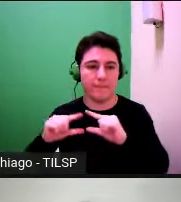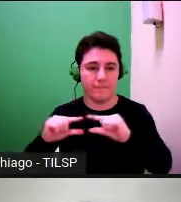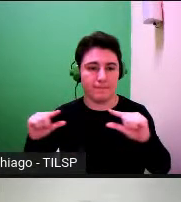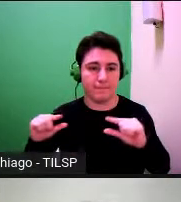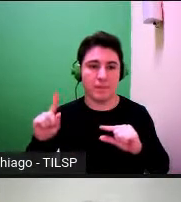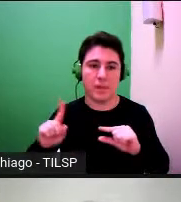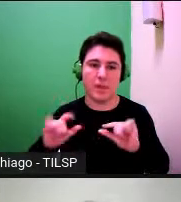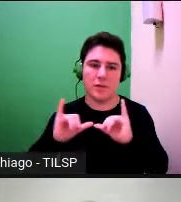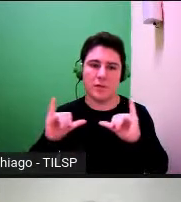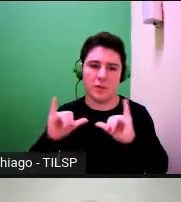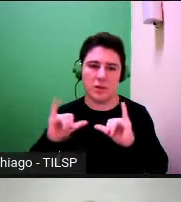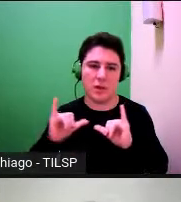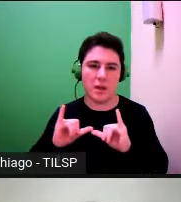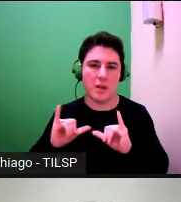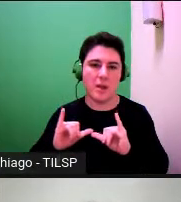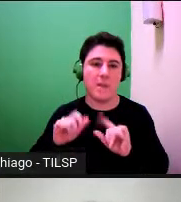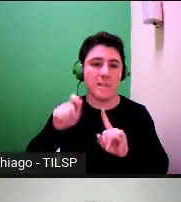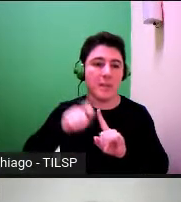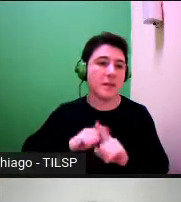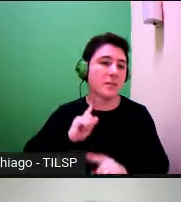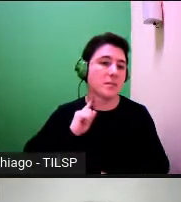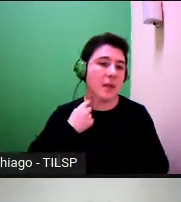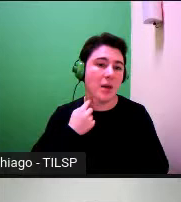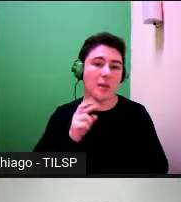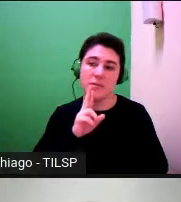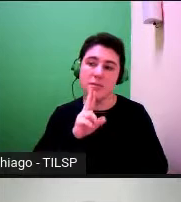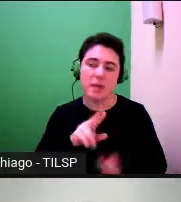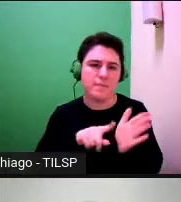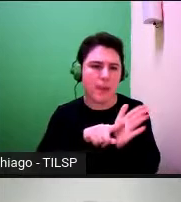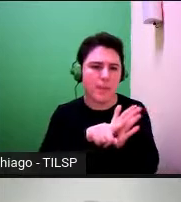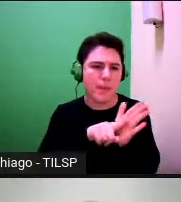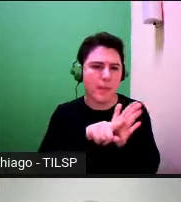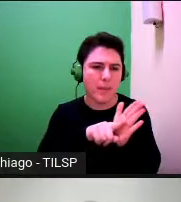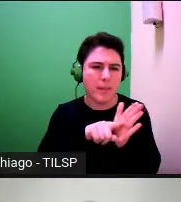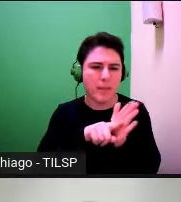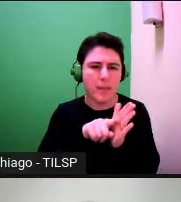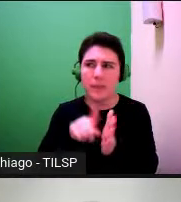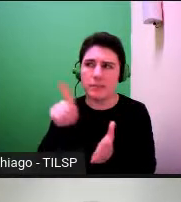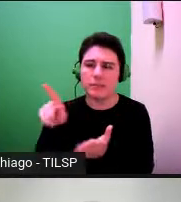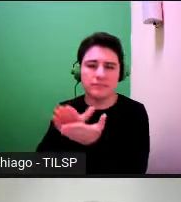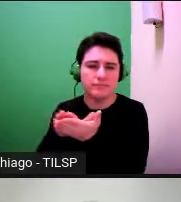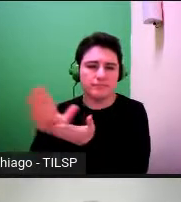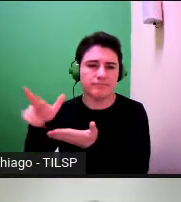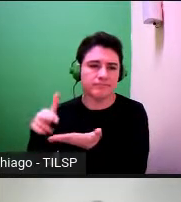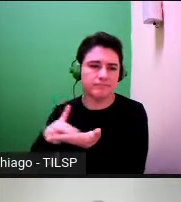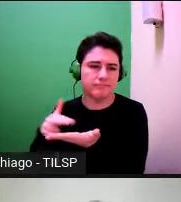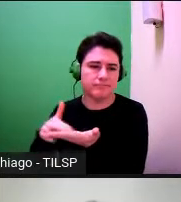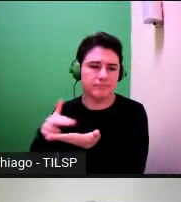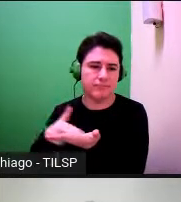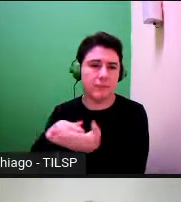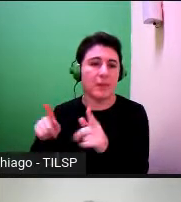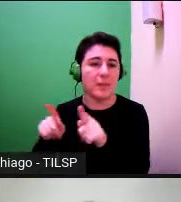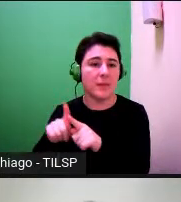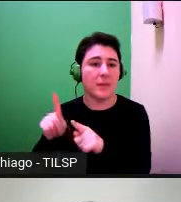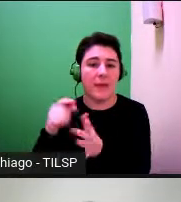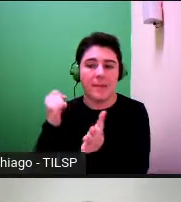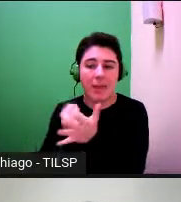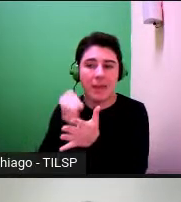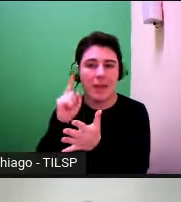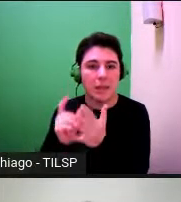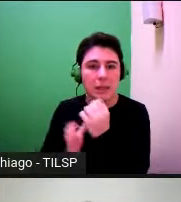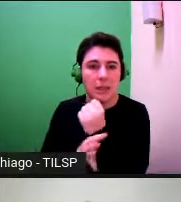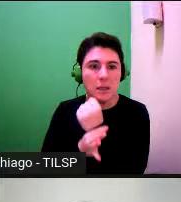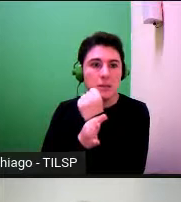divulgados na edição de maio os resultados da investigação divulgados na edição de maio da revista isto é também uma marca uma garantia